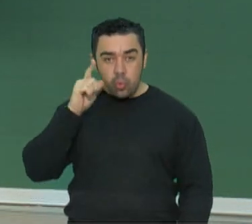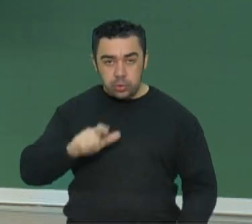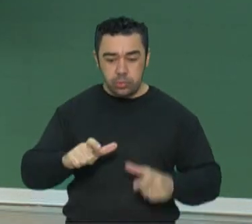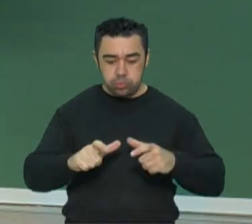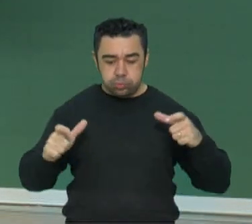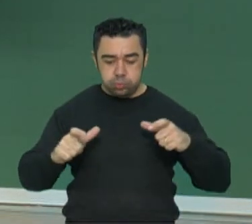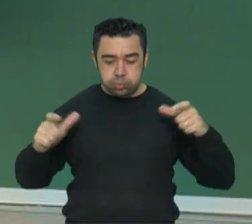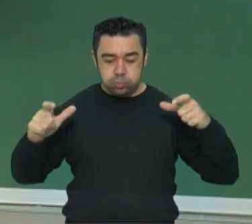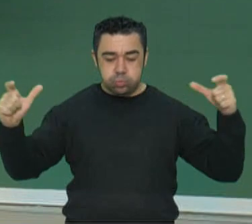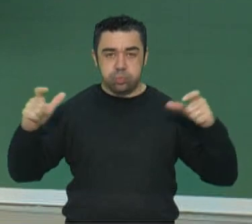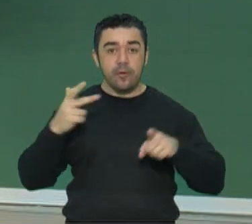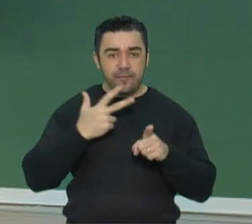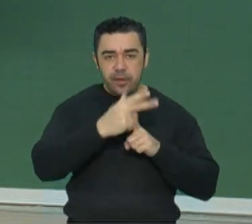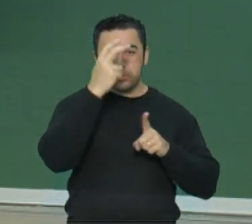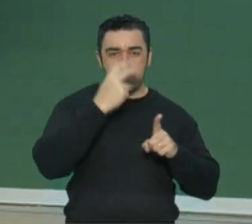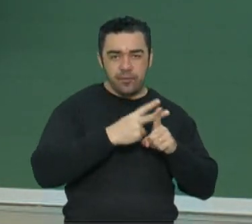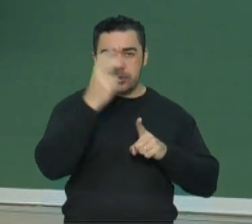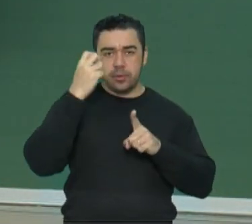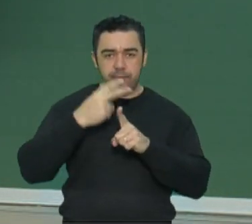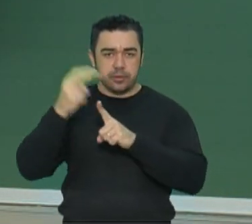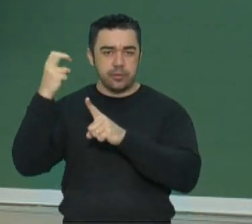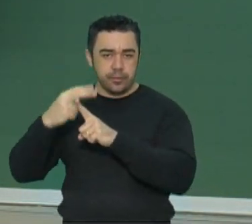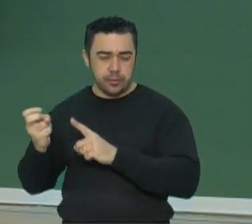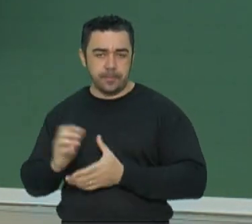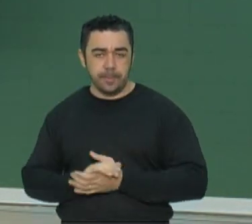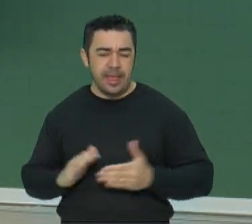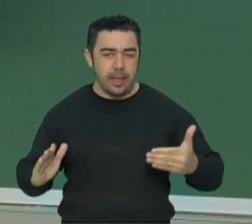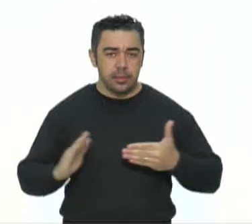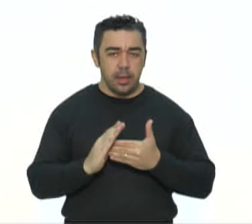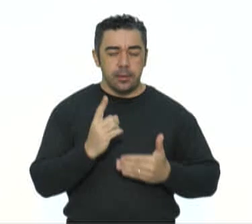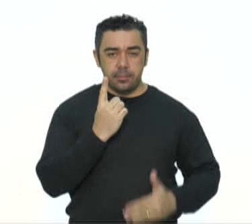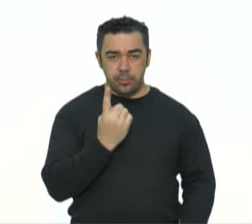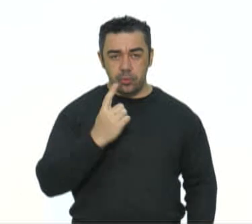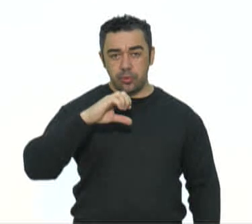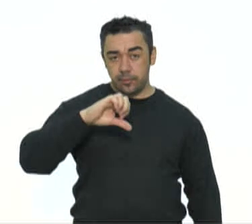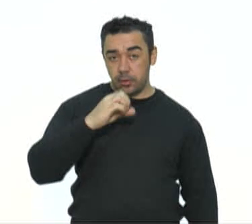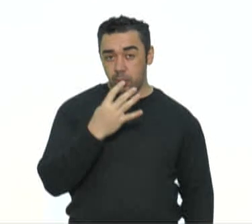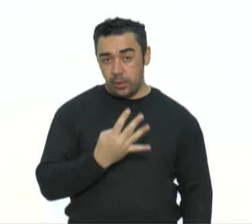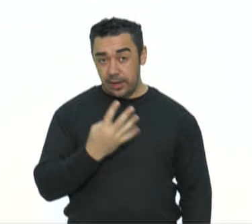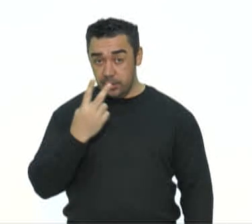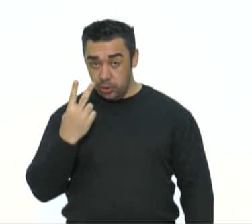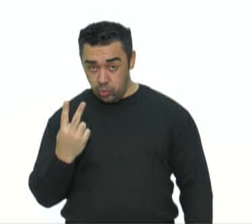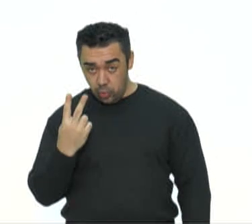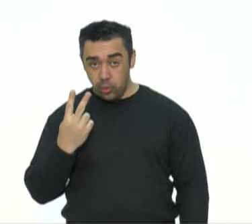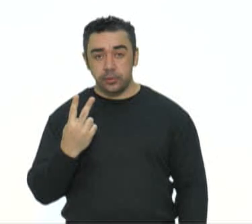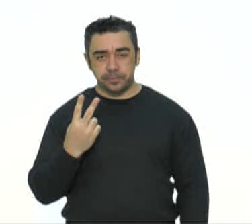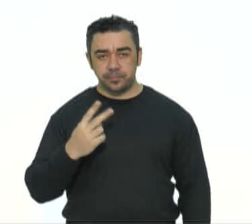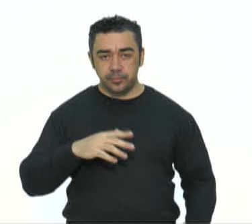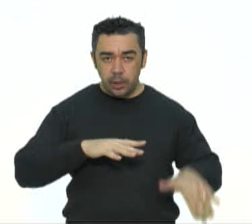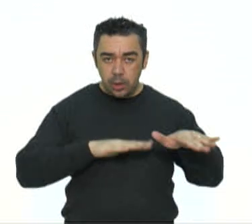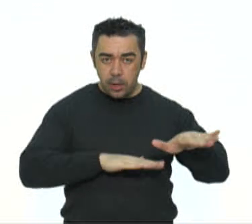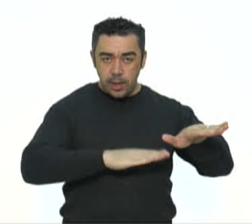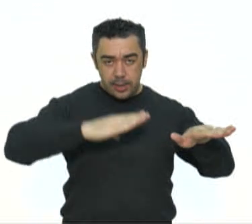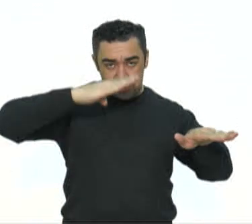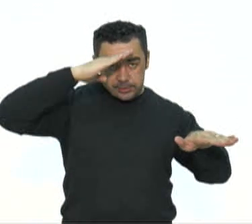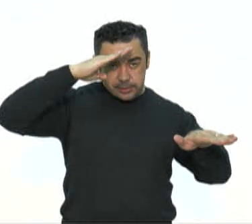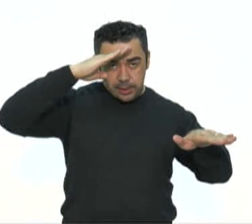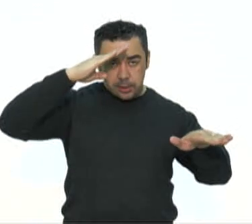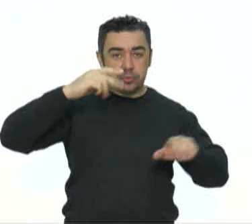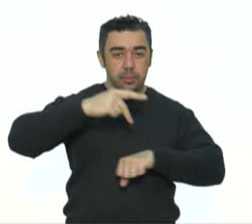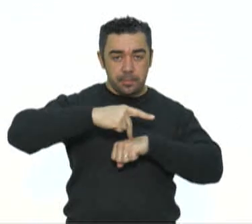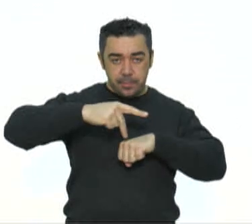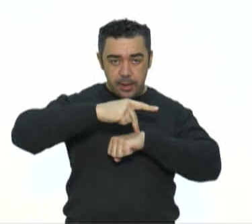Muitas vitórias militares. Até 1942, os exércitos dos países do eixo